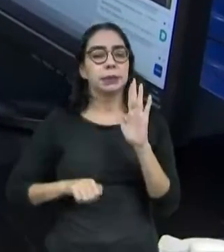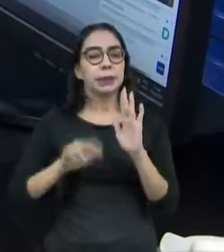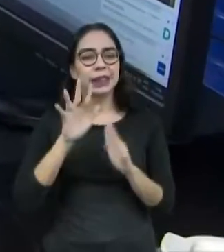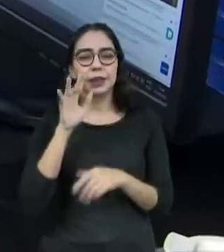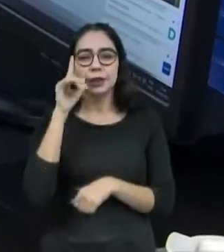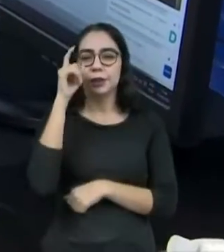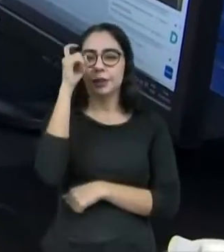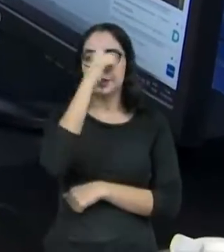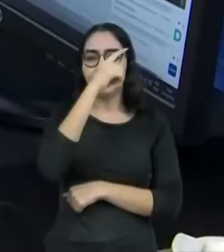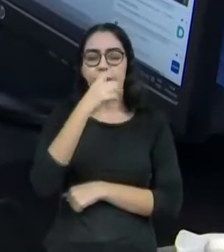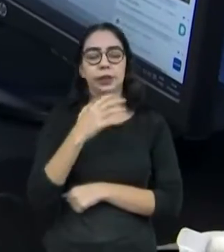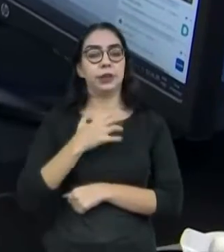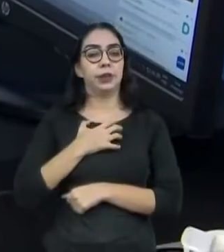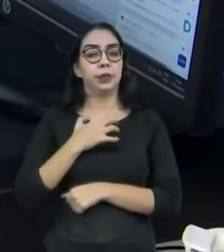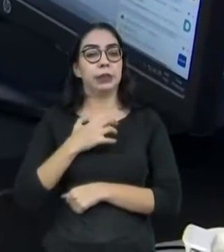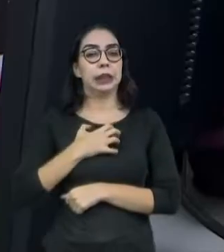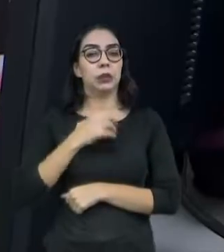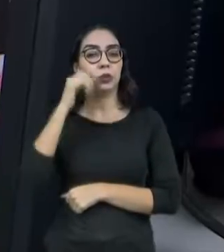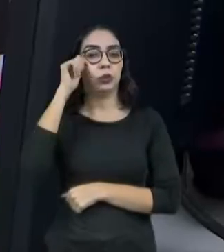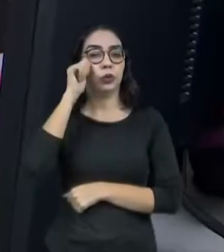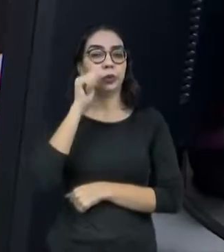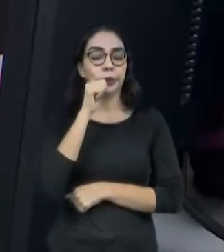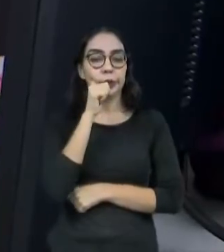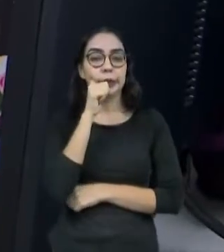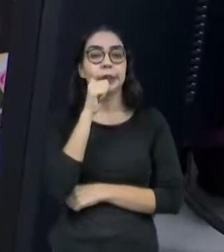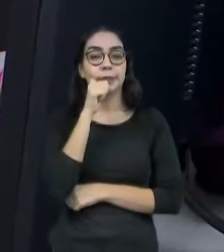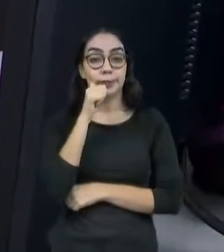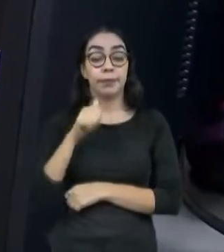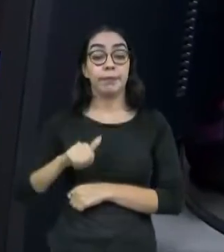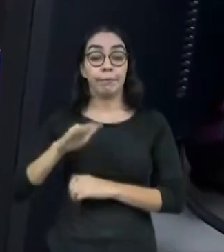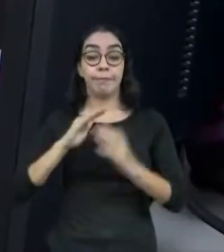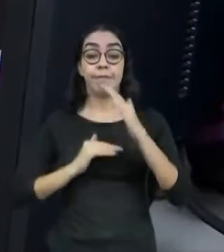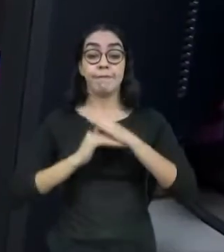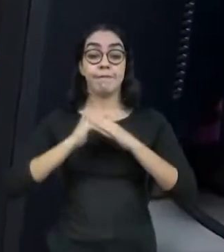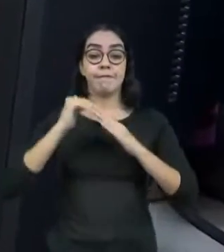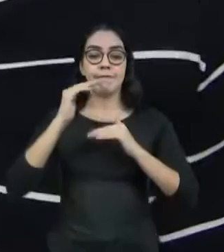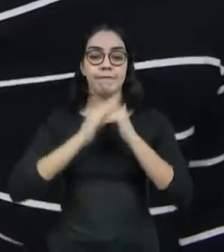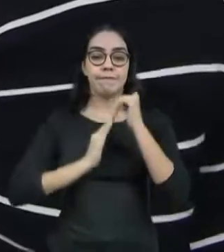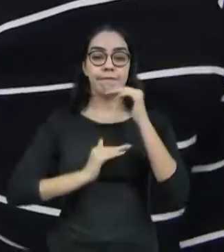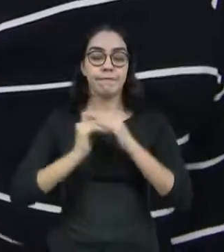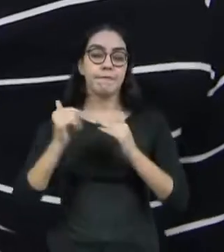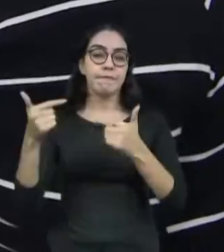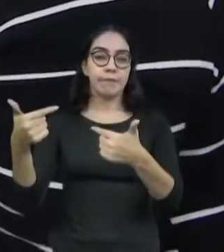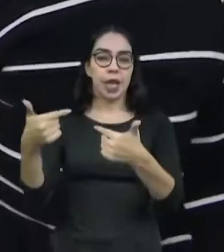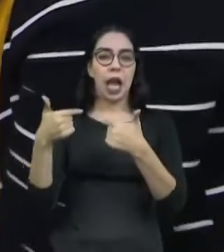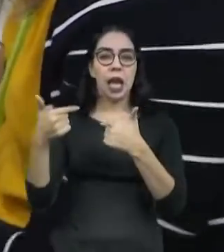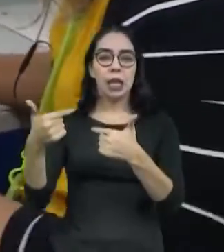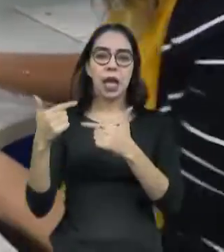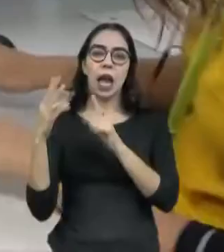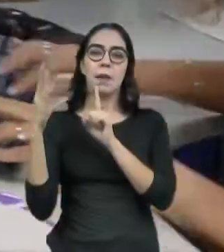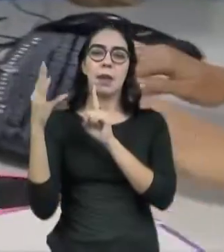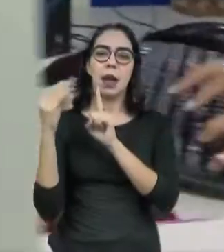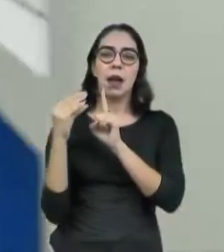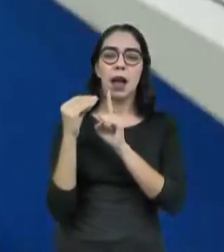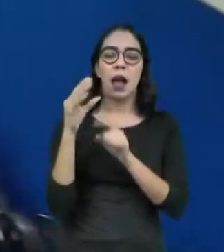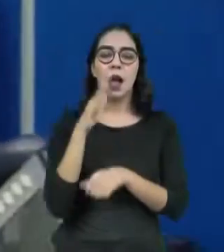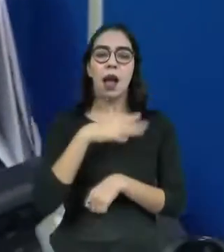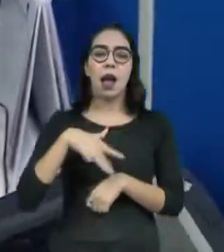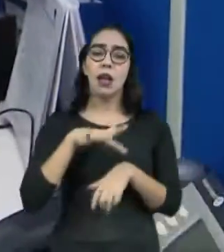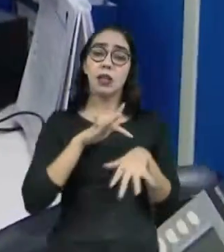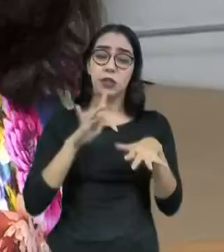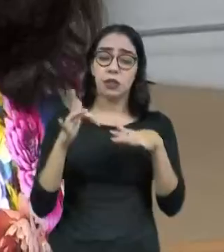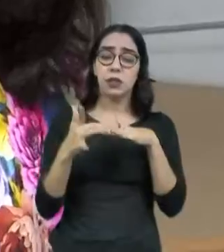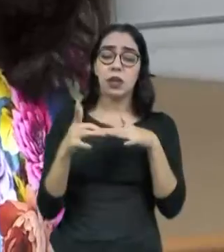para as mulheres jornalistas. As profissionais recebem ataques em todos os meios que atuam. Segundo a